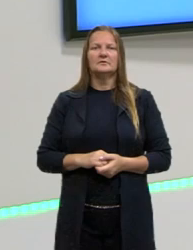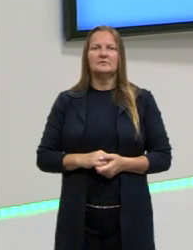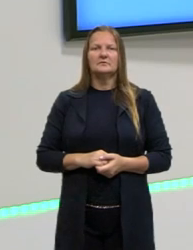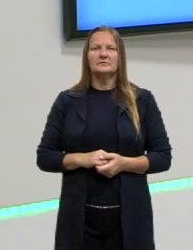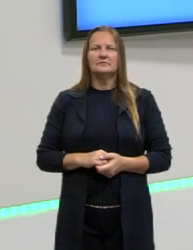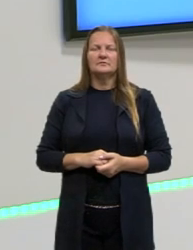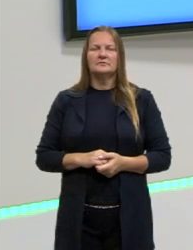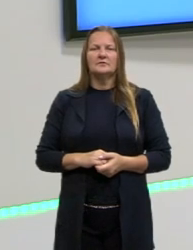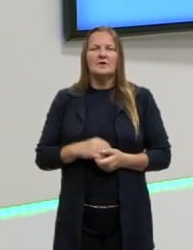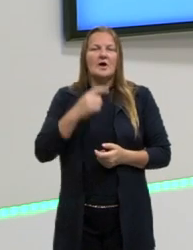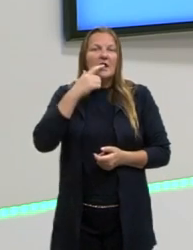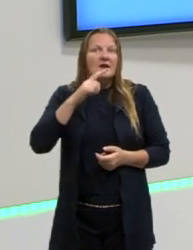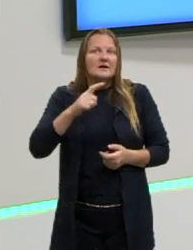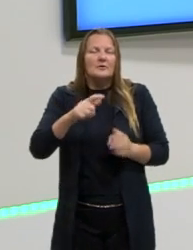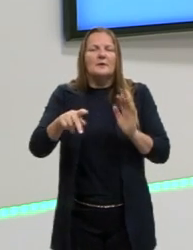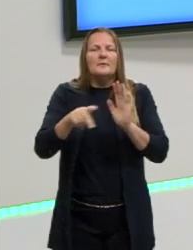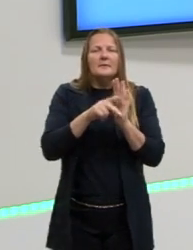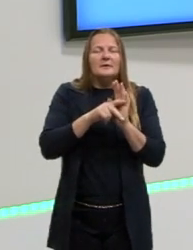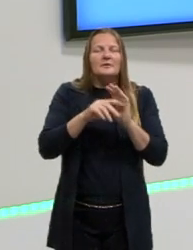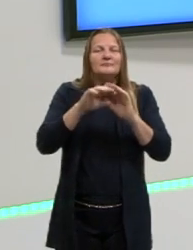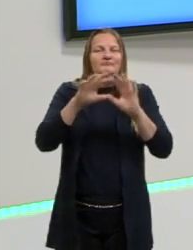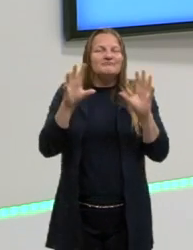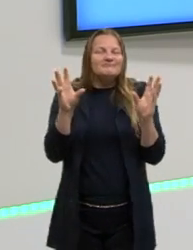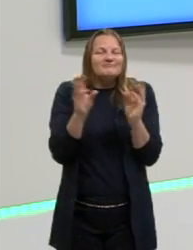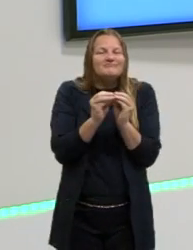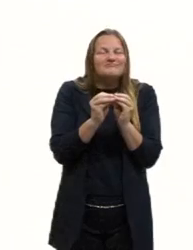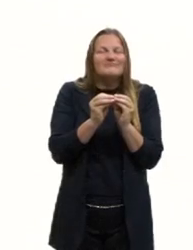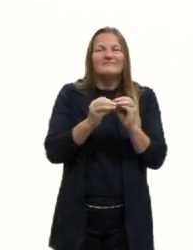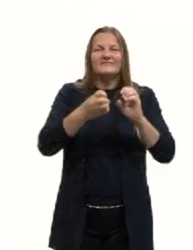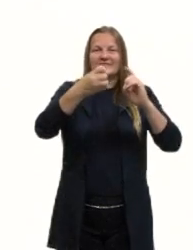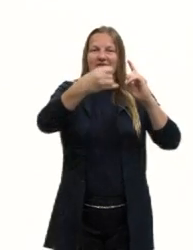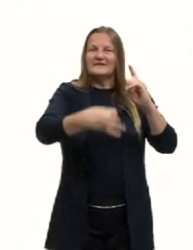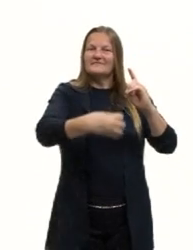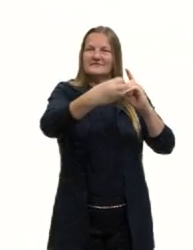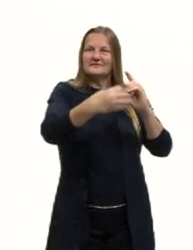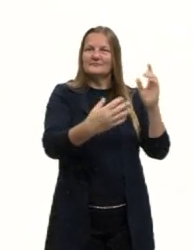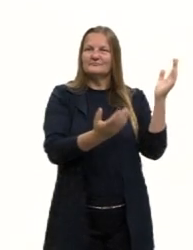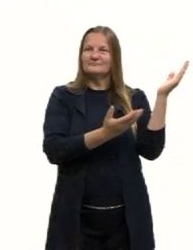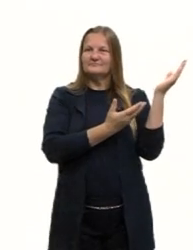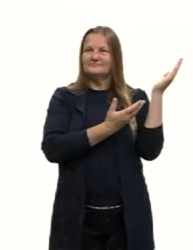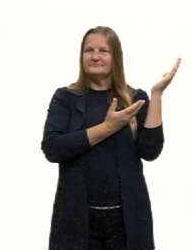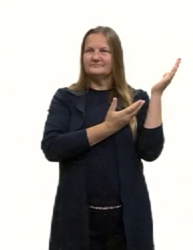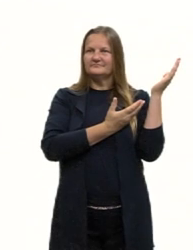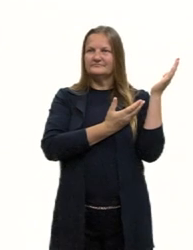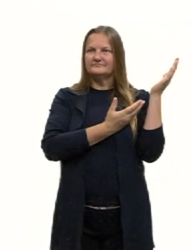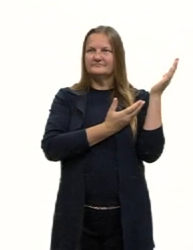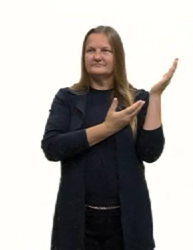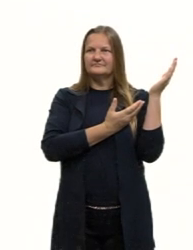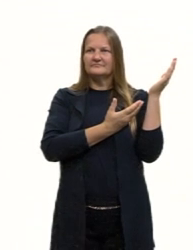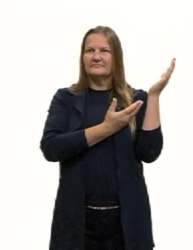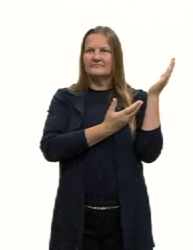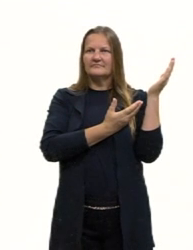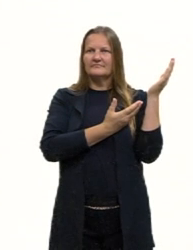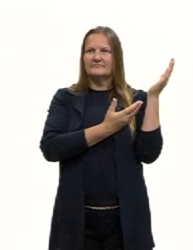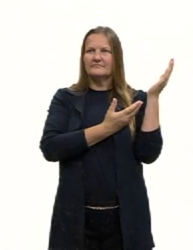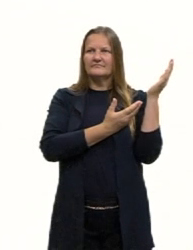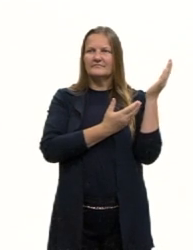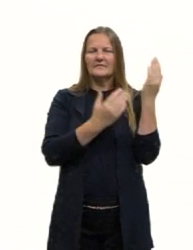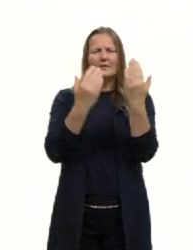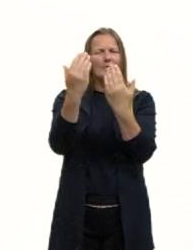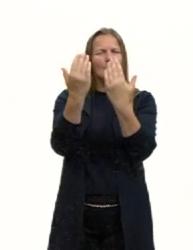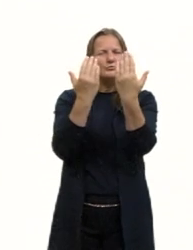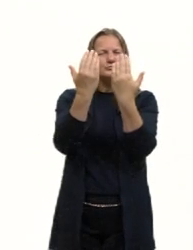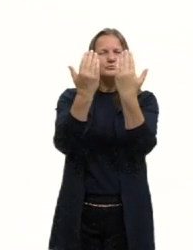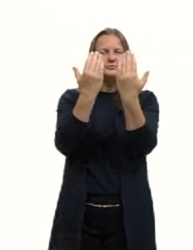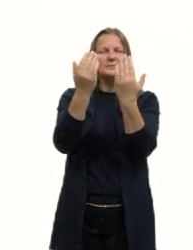língua para usar a língua, a nossa breve definição que está aqui na tela diz o seguinte, é análogo ao hambúrguer do sanduíche,